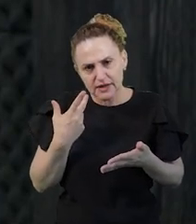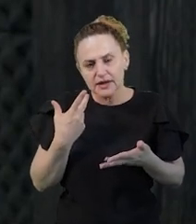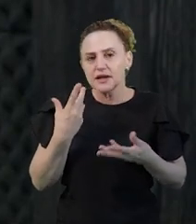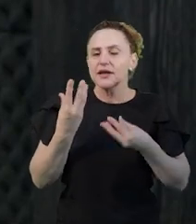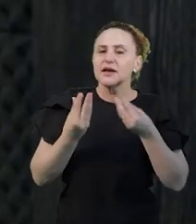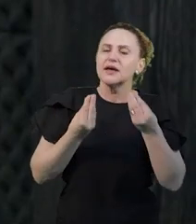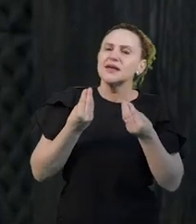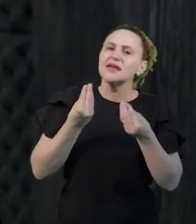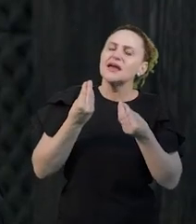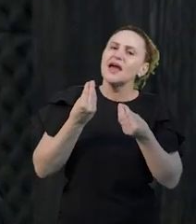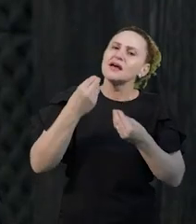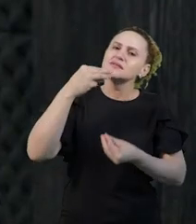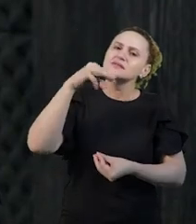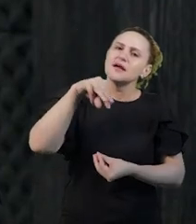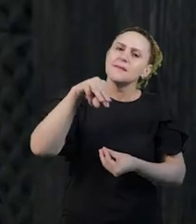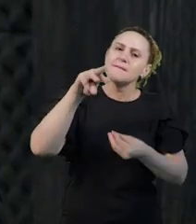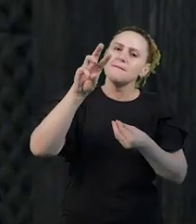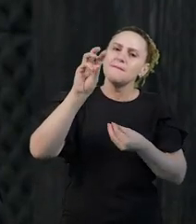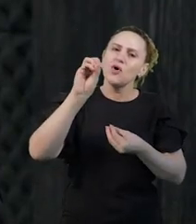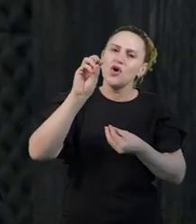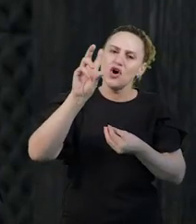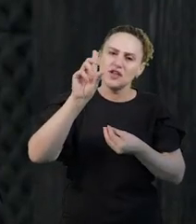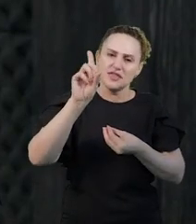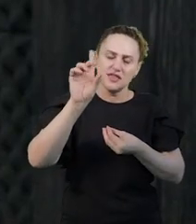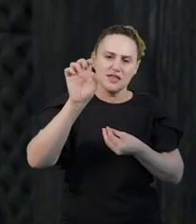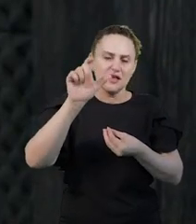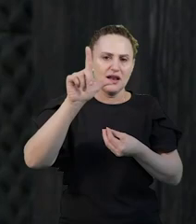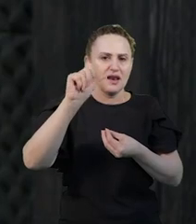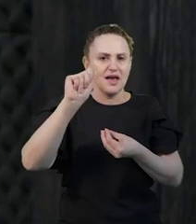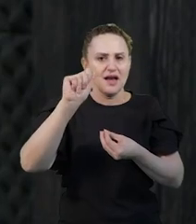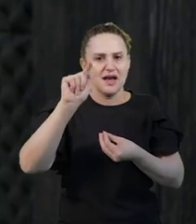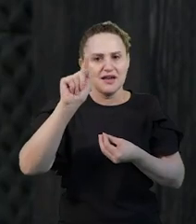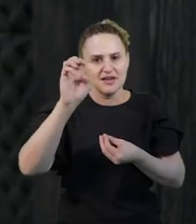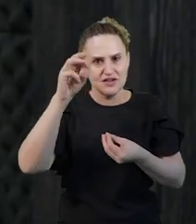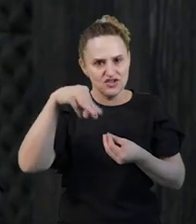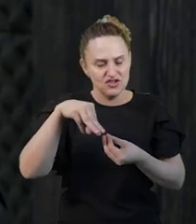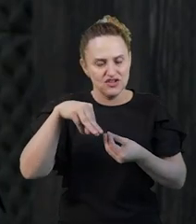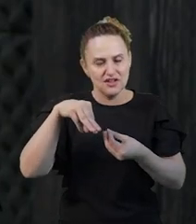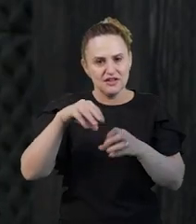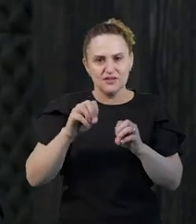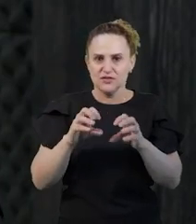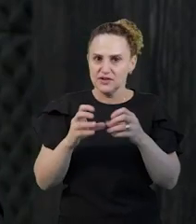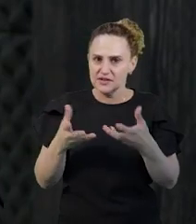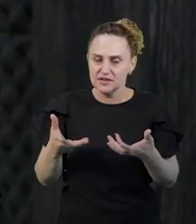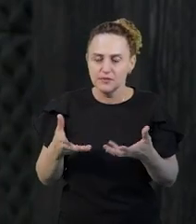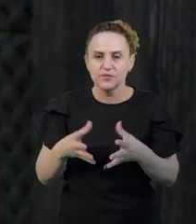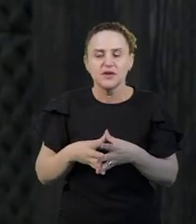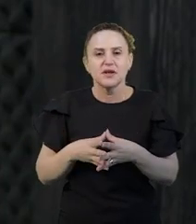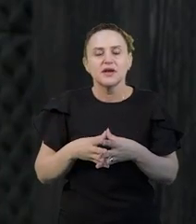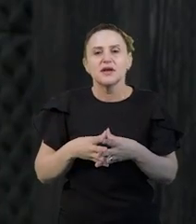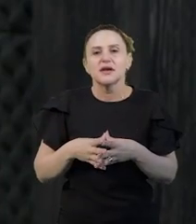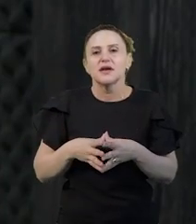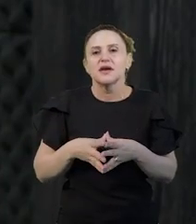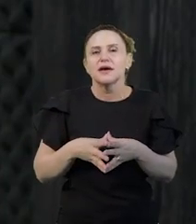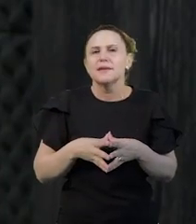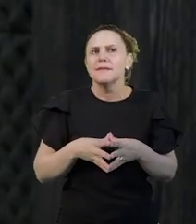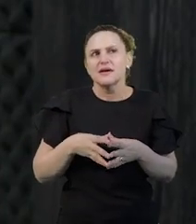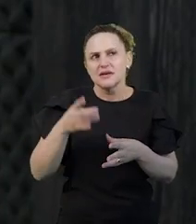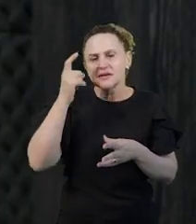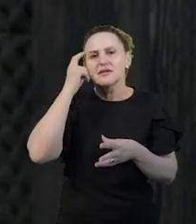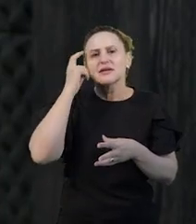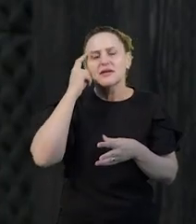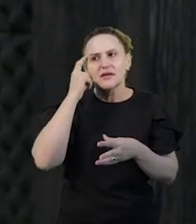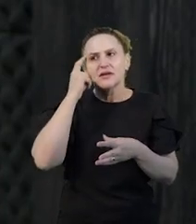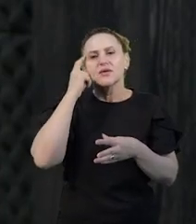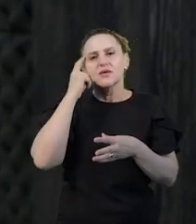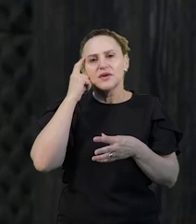modelagem nessa fase da educação. É claro que eu faço em outros níveis, mas também começou